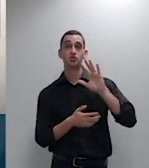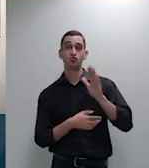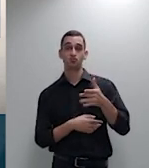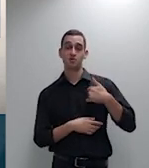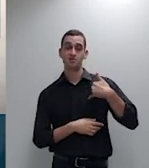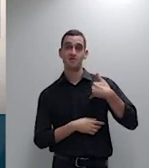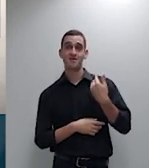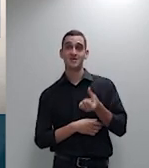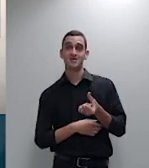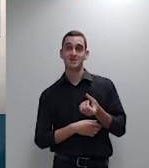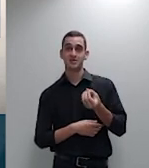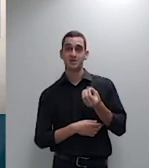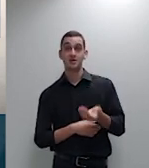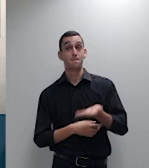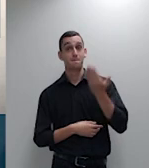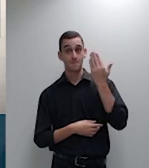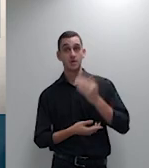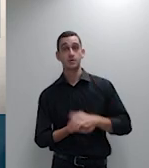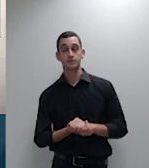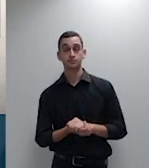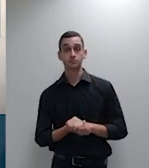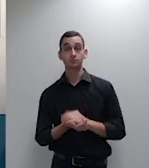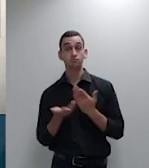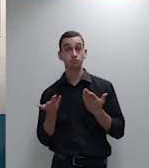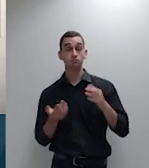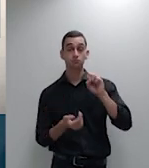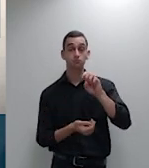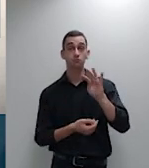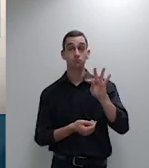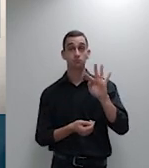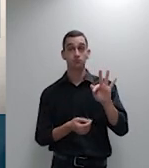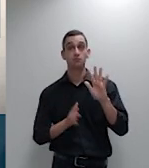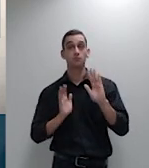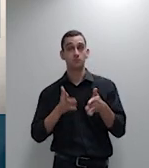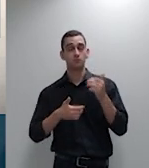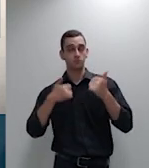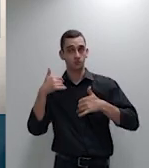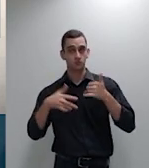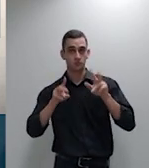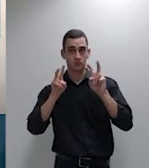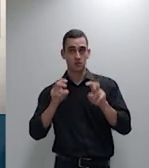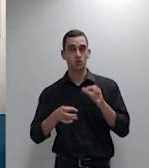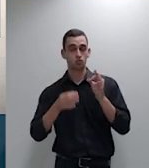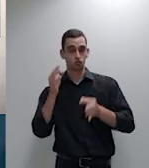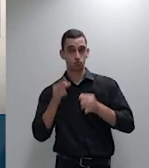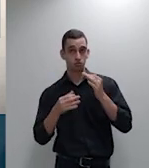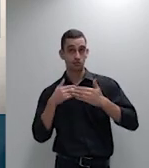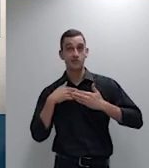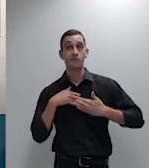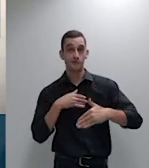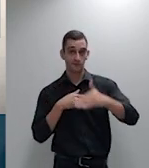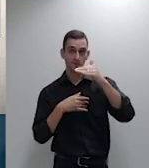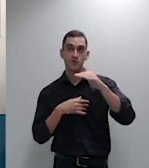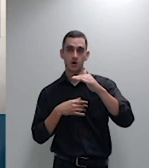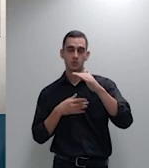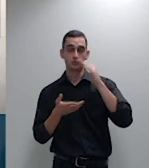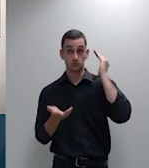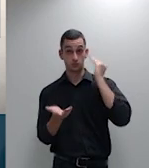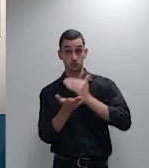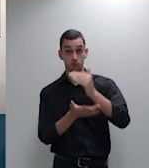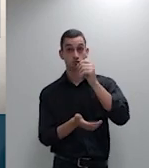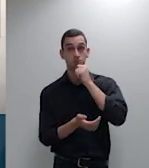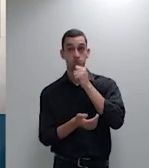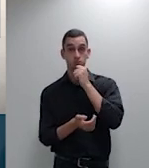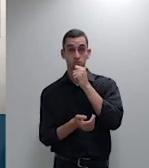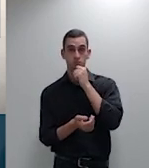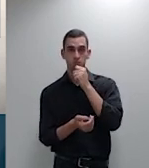ainda que ainda inexistente que o julgamento ainda será reiniciado não nos auxilia no